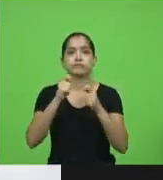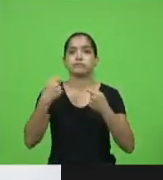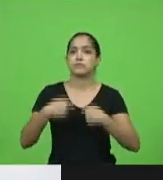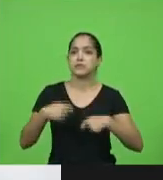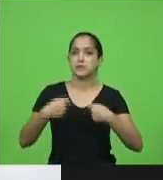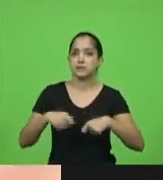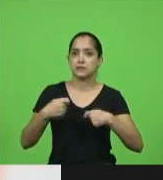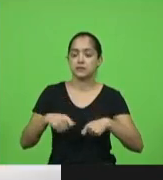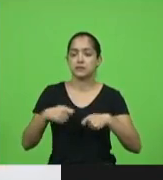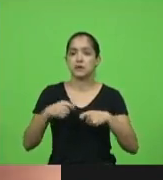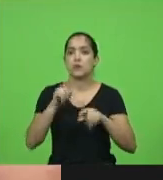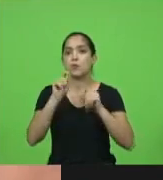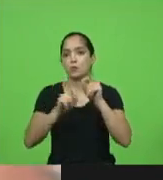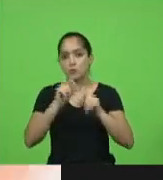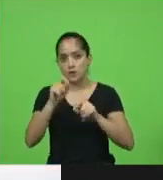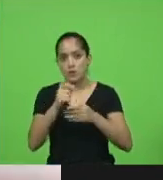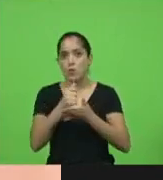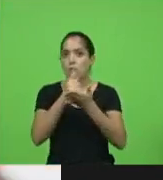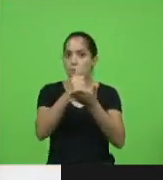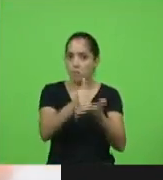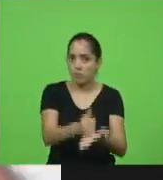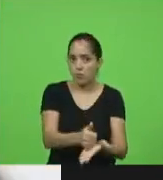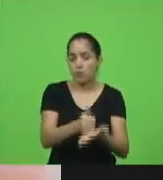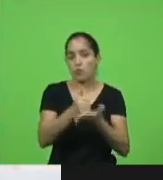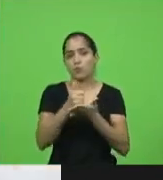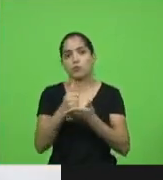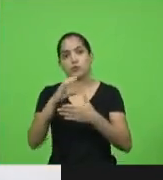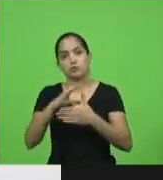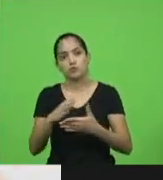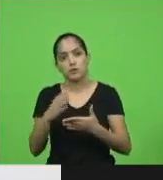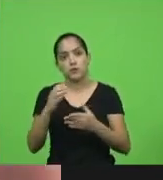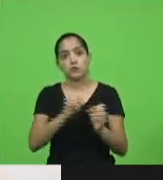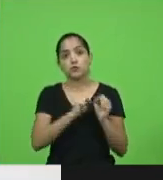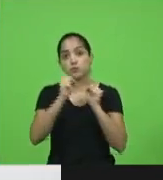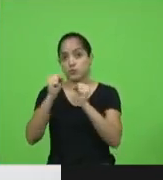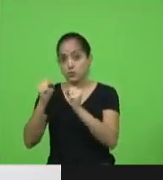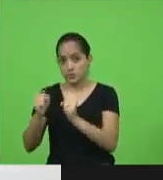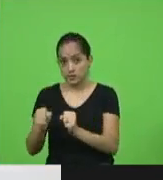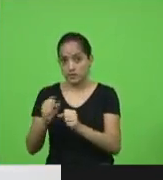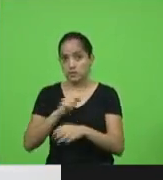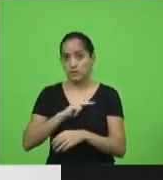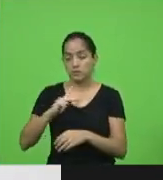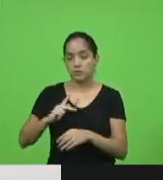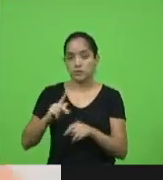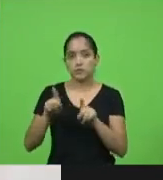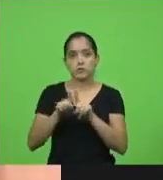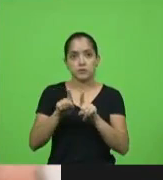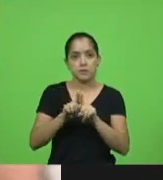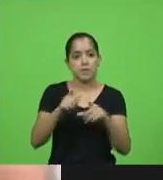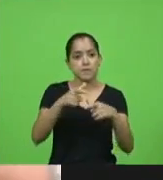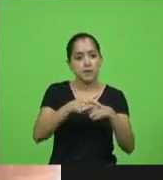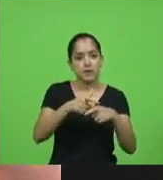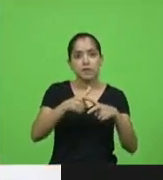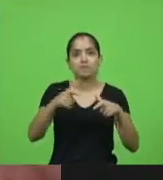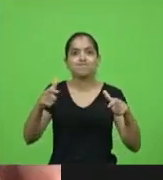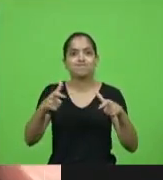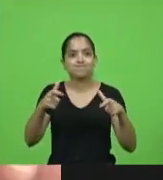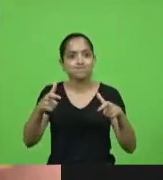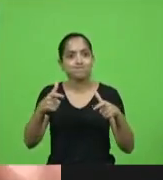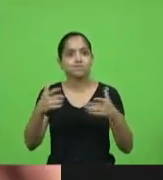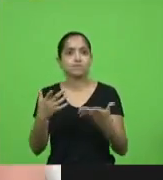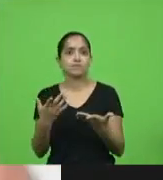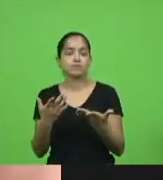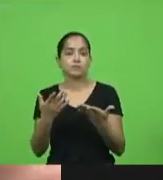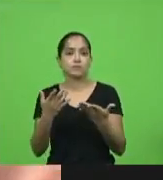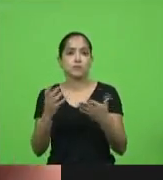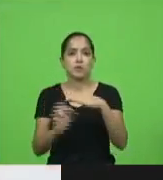isso inclui o apoio por parte dos poderes públicos aos micro e pequenos empreendedores